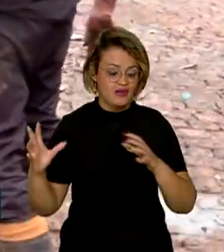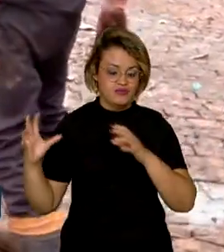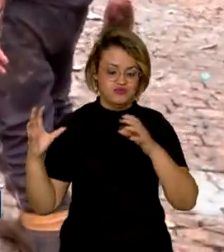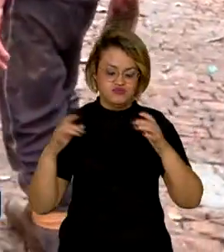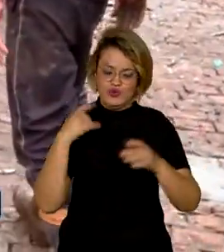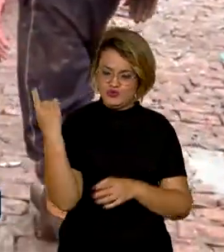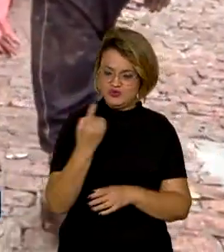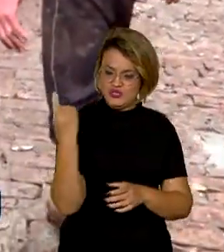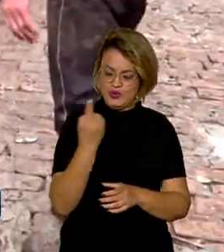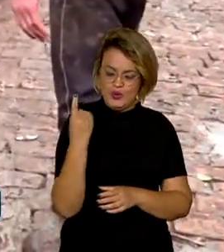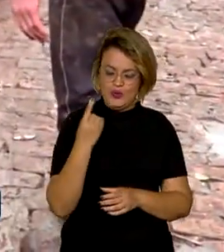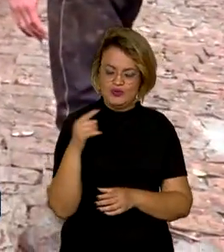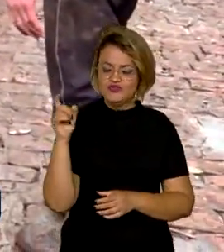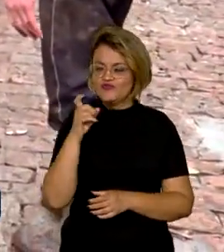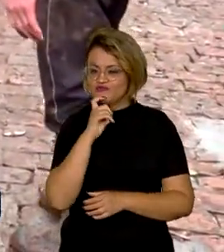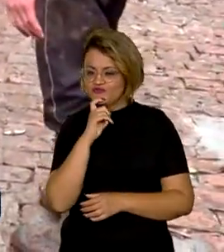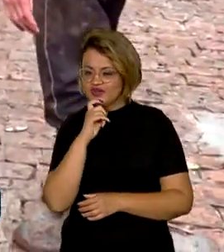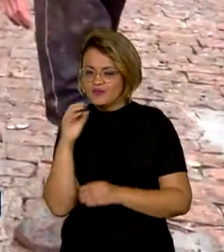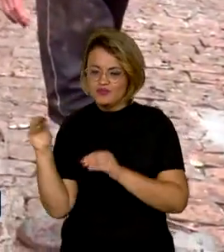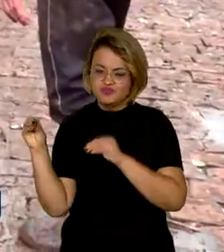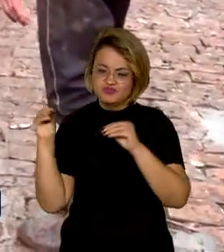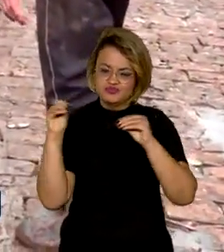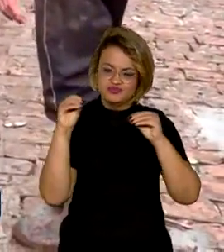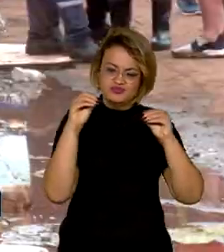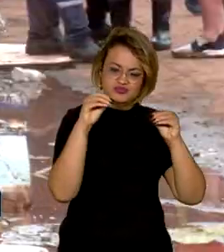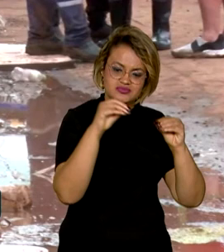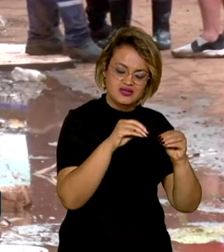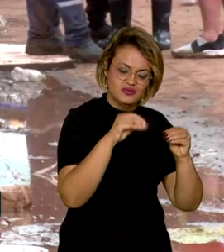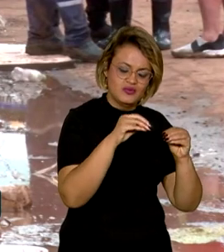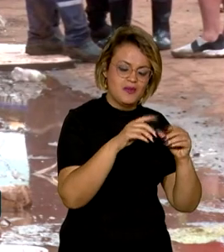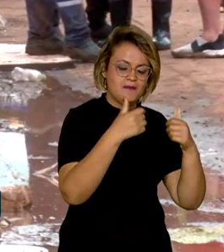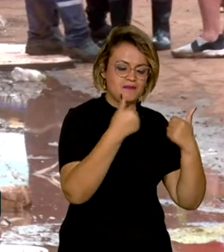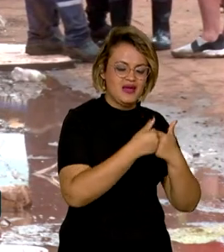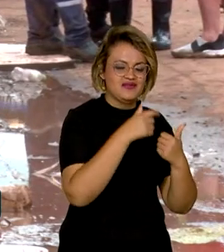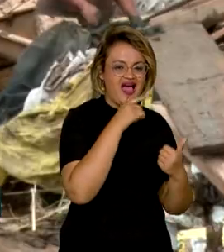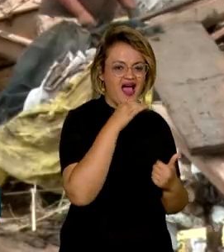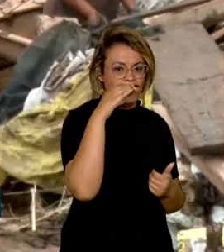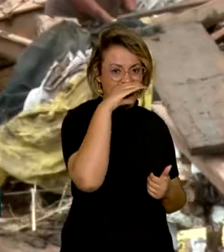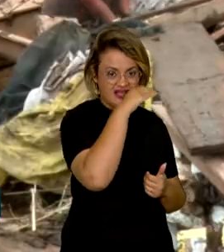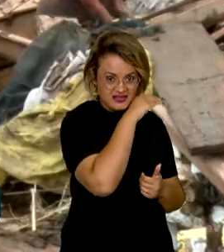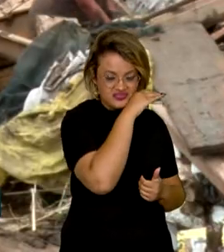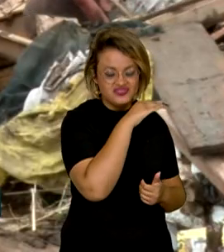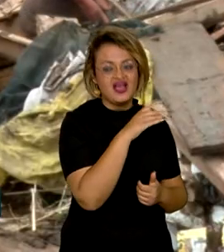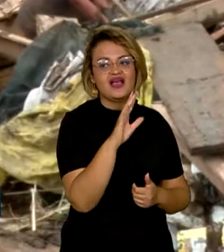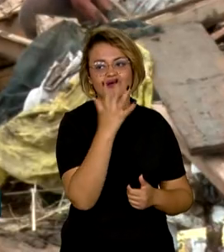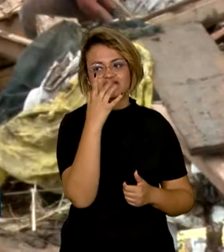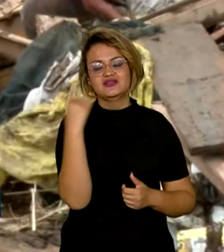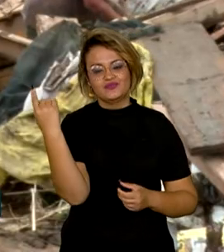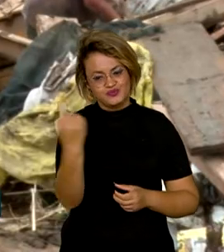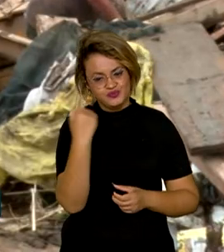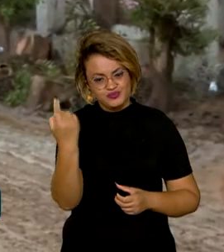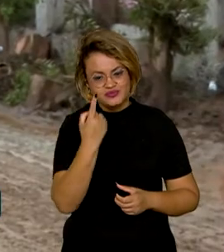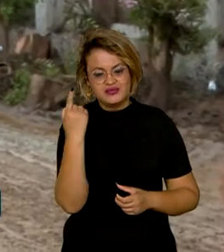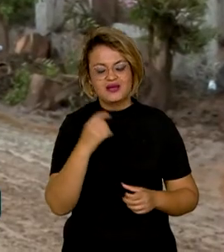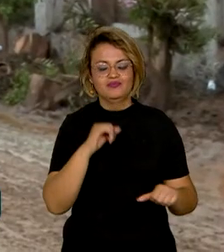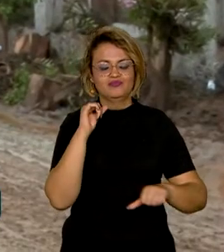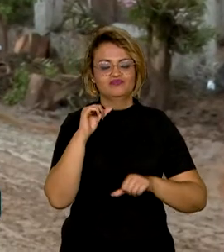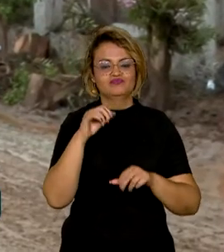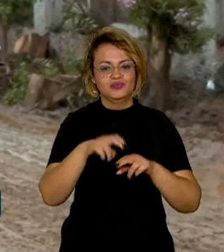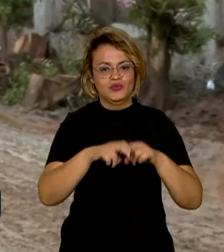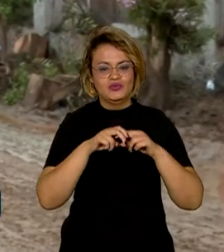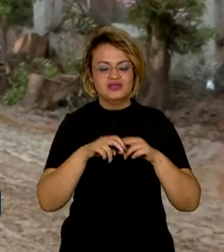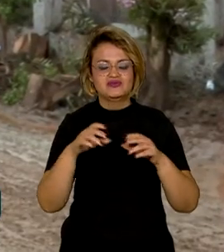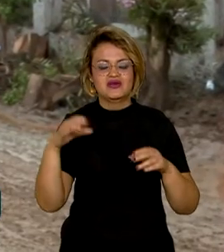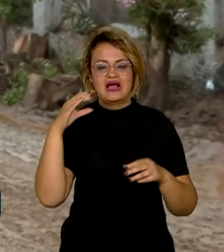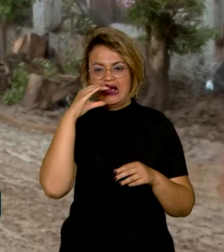ciclone do continente mais frio e seco em direção ao oceano mais quente contribui para que haja transferência